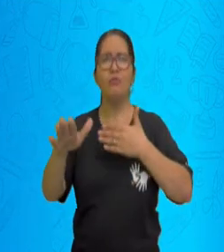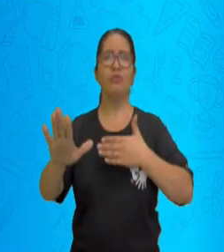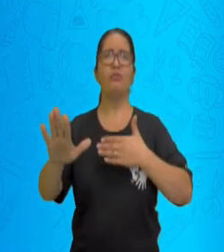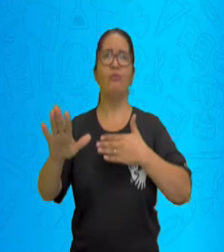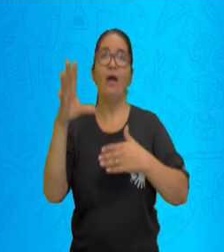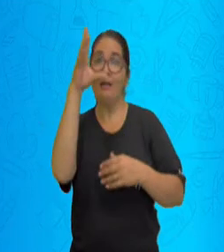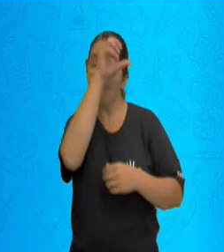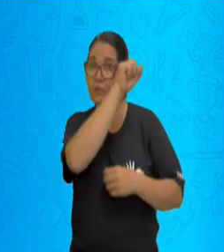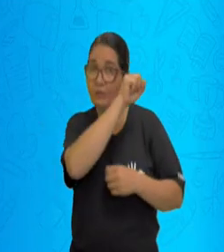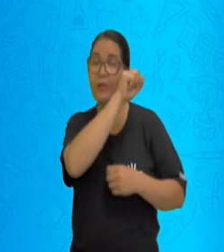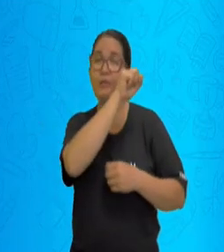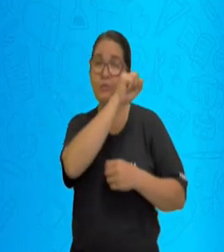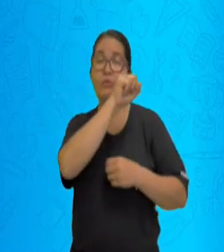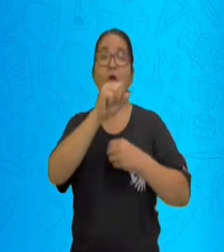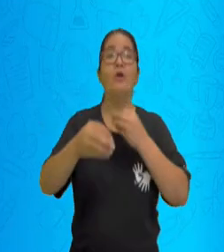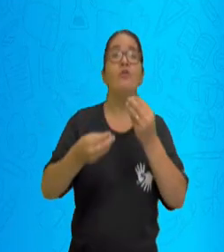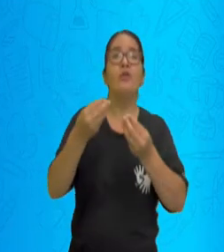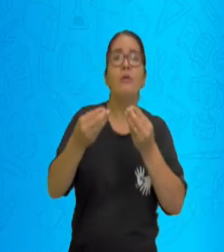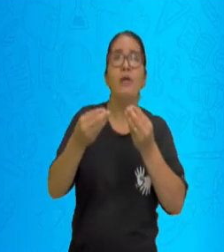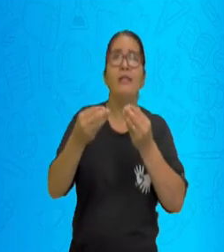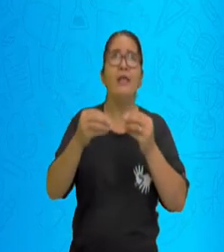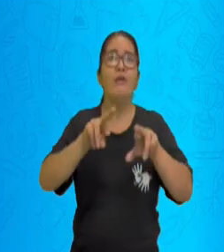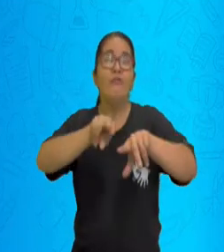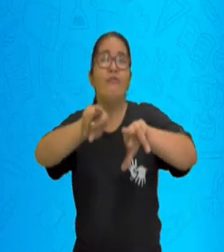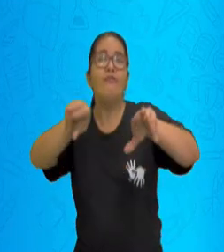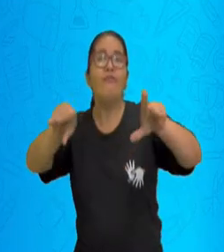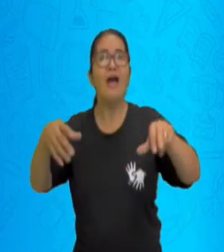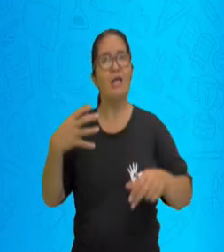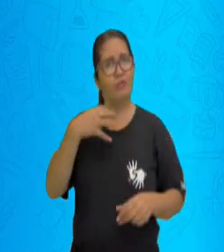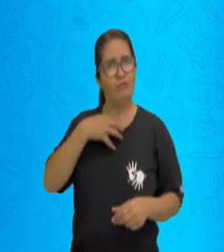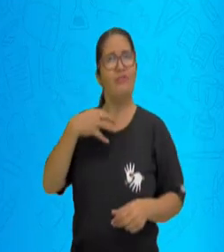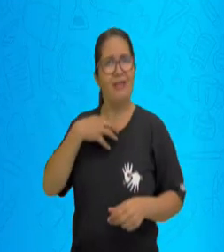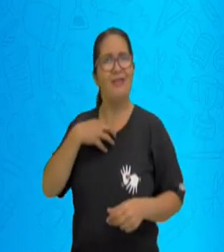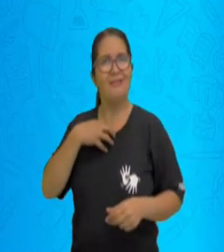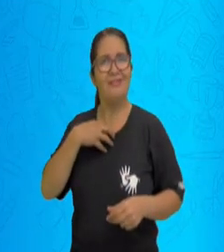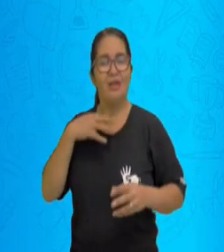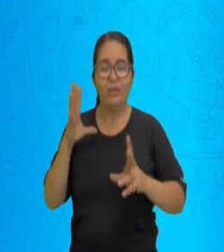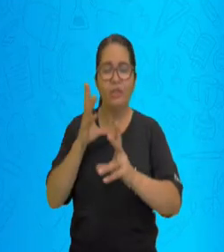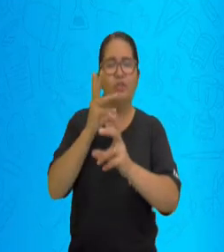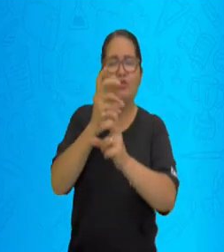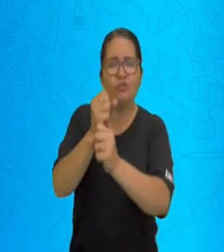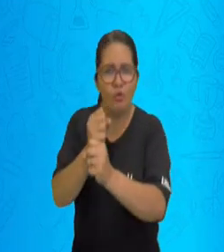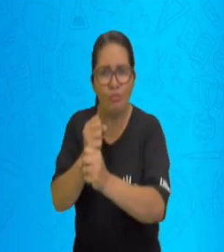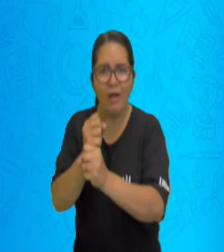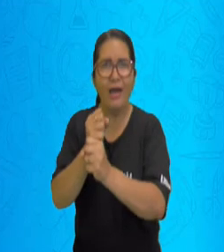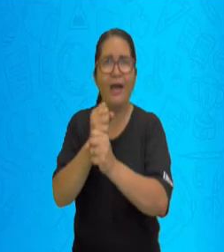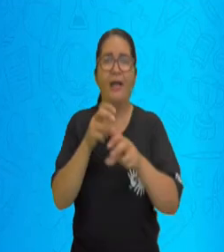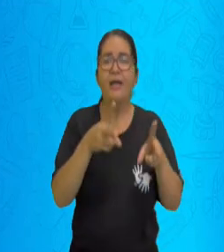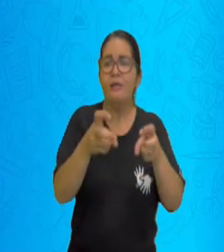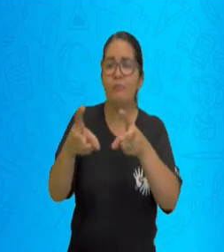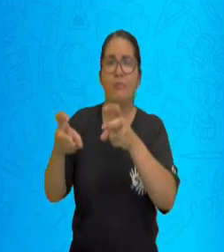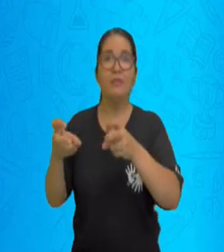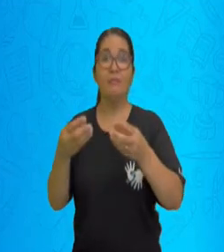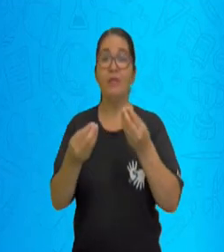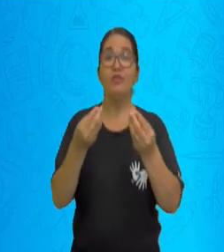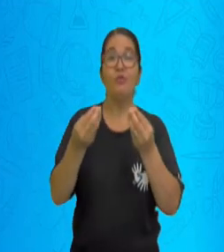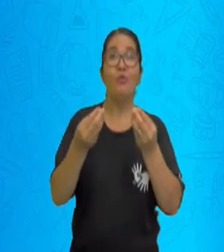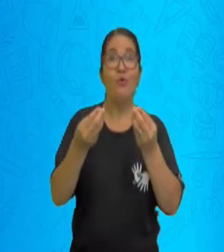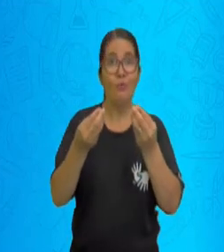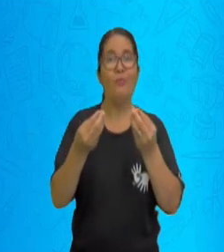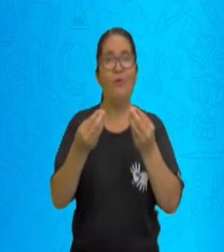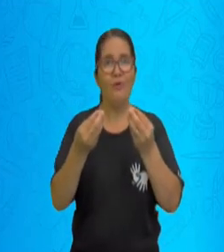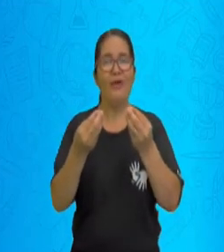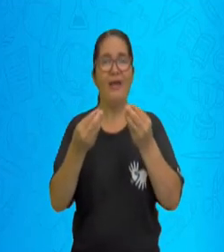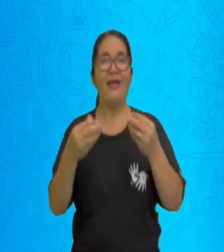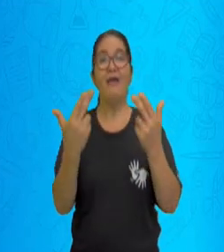formas de chegar ao mesmo resultado, estabelecer uma sentença de igualdade, onde eu posso ter diferentes números, fazer